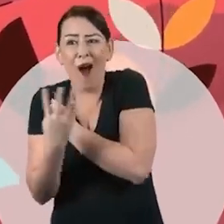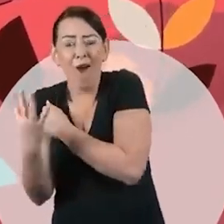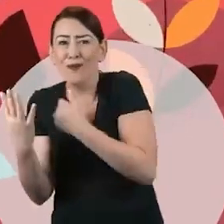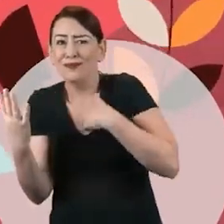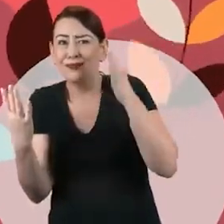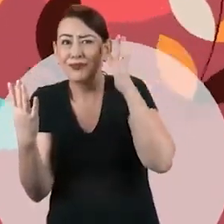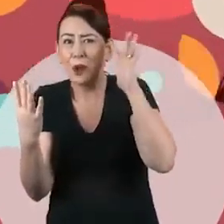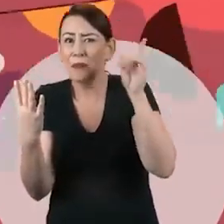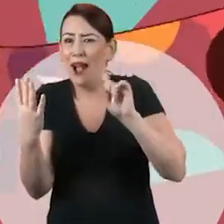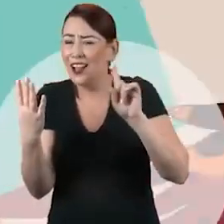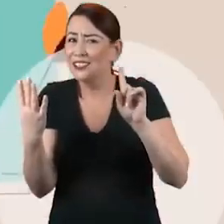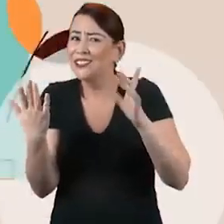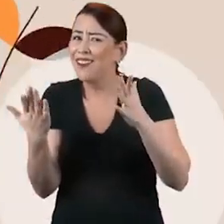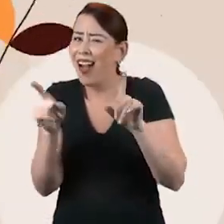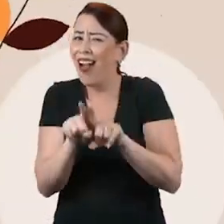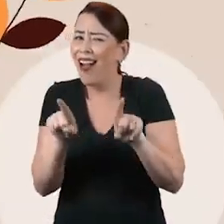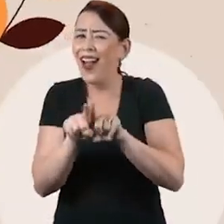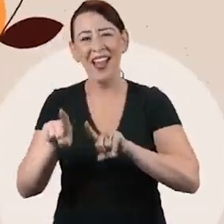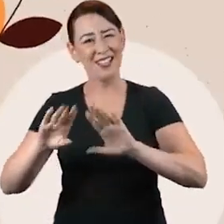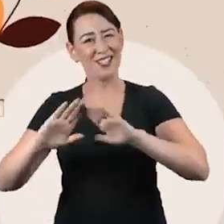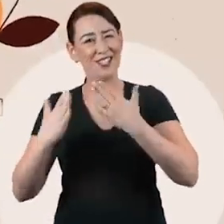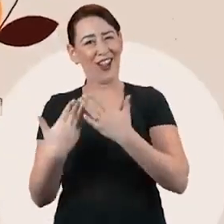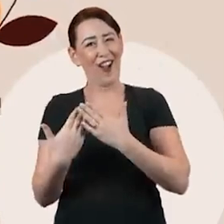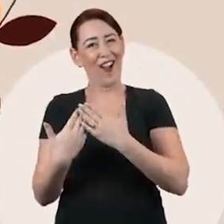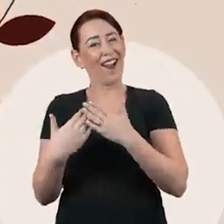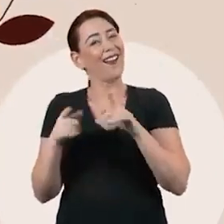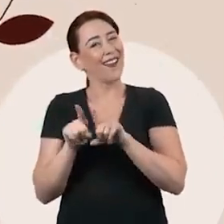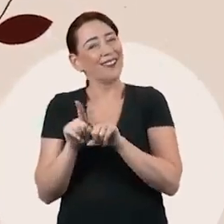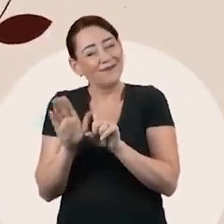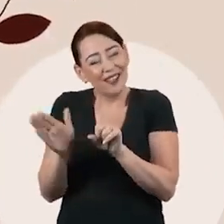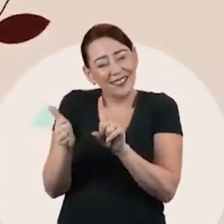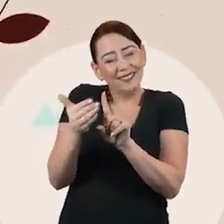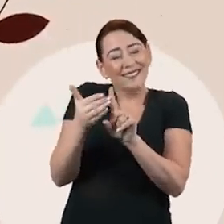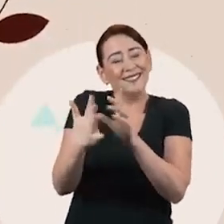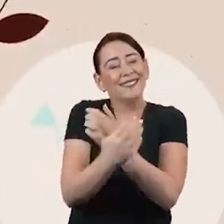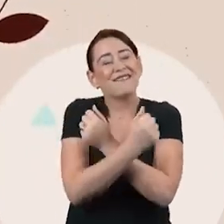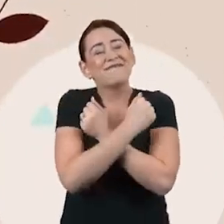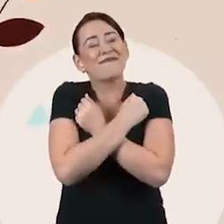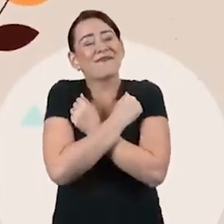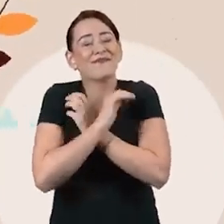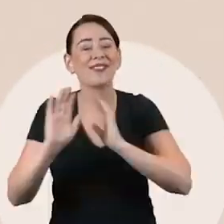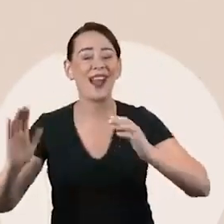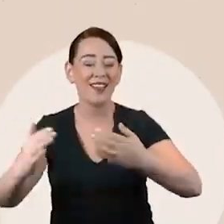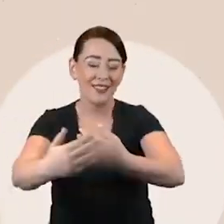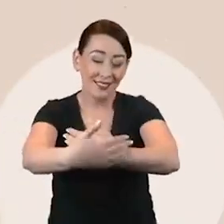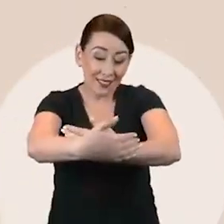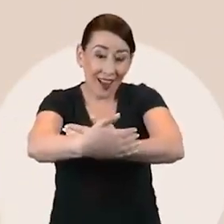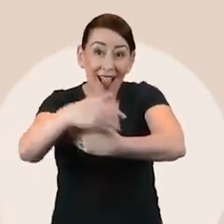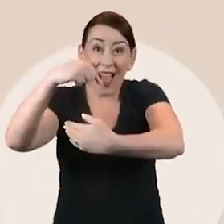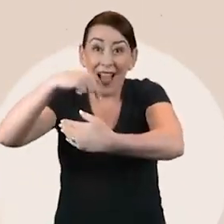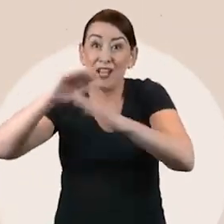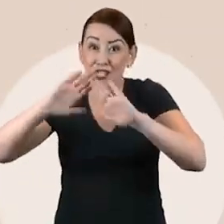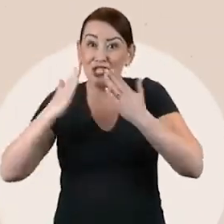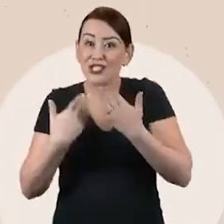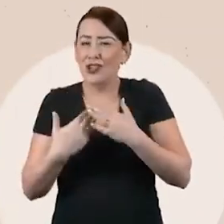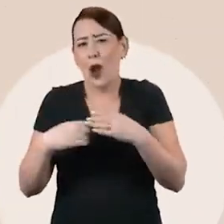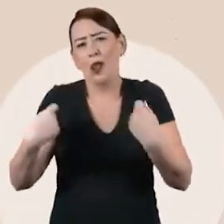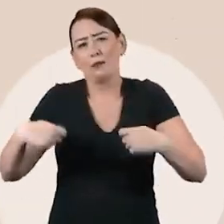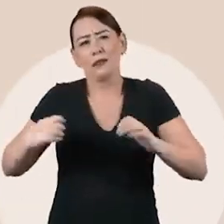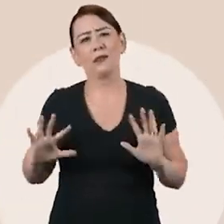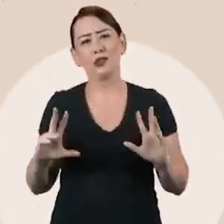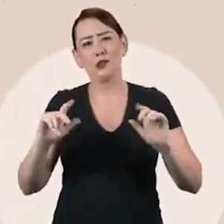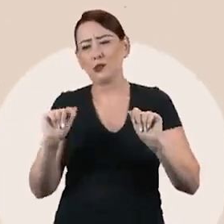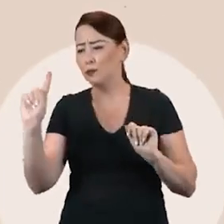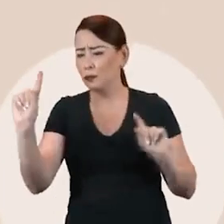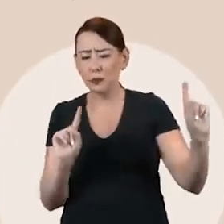que você nem imagina. A escola é como esse abraço, acolhedora. Porque na escola tem que caber todo mundo.